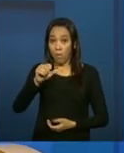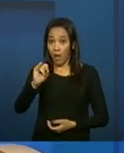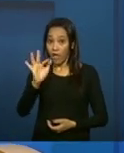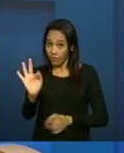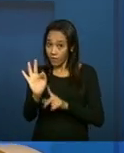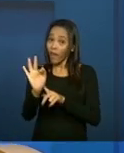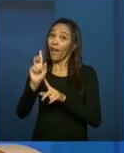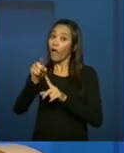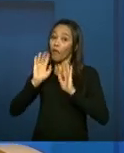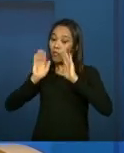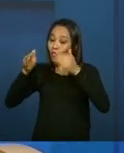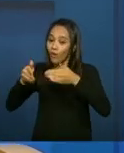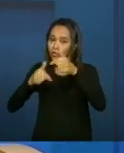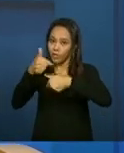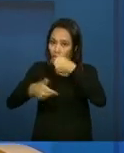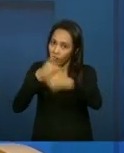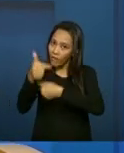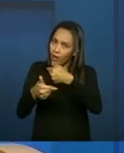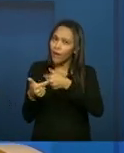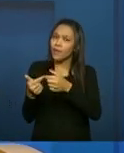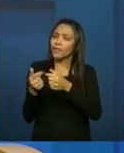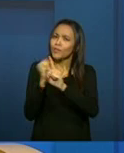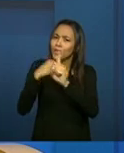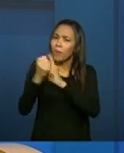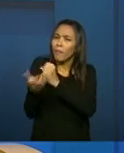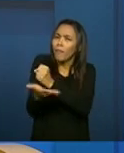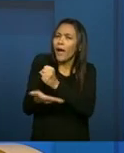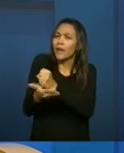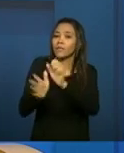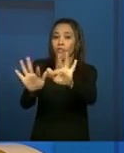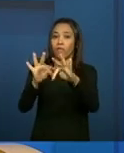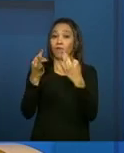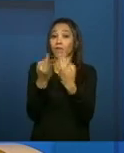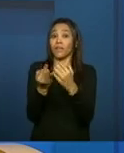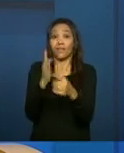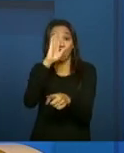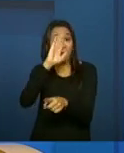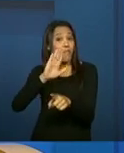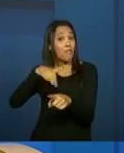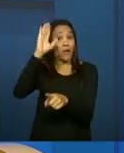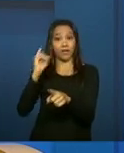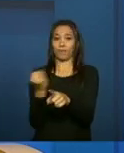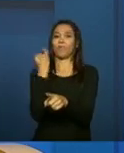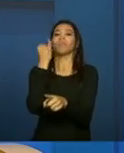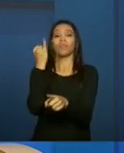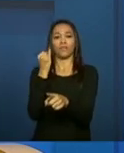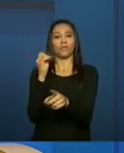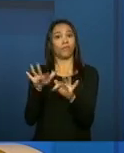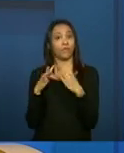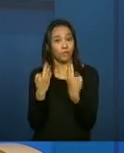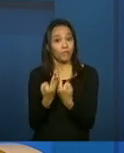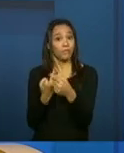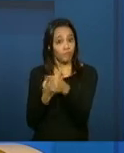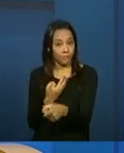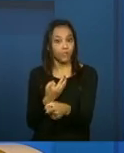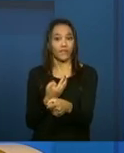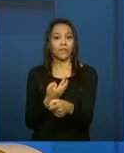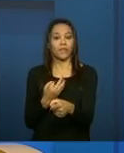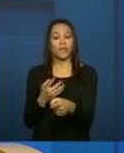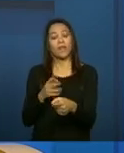básica, né? Então, o trabalho social com famílias é o mais importante trabalho a ser realizado. A gente